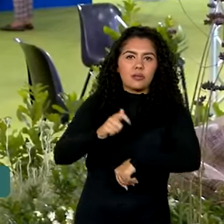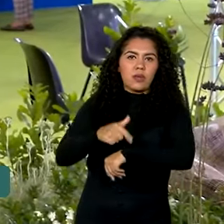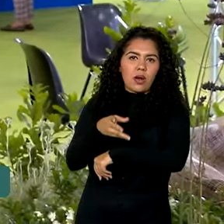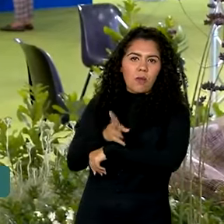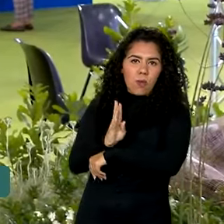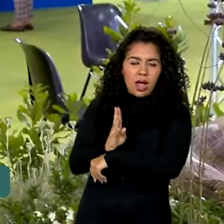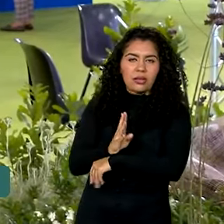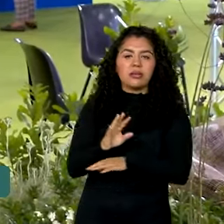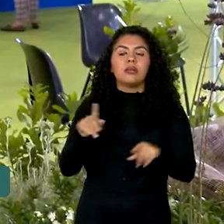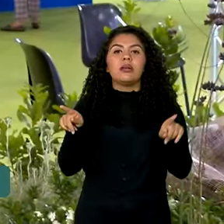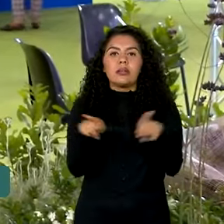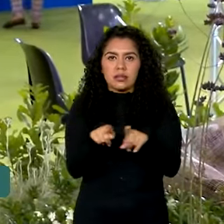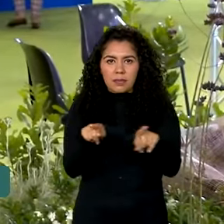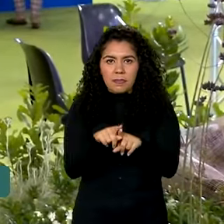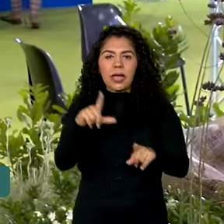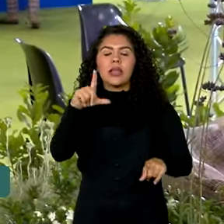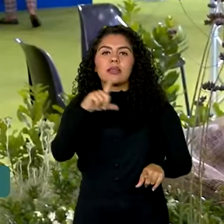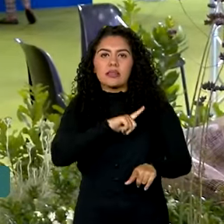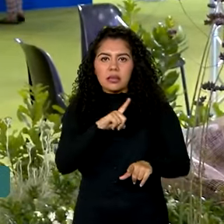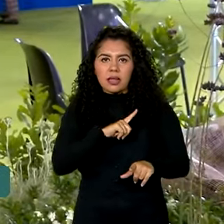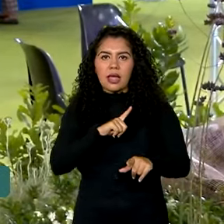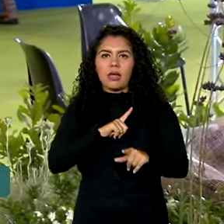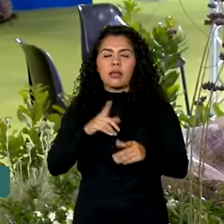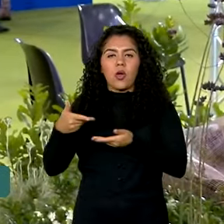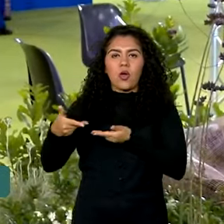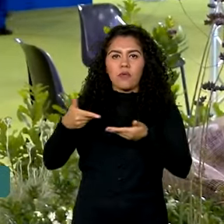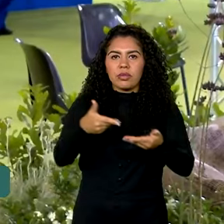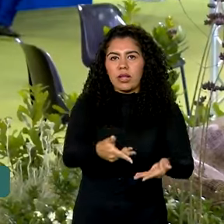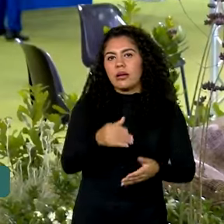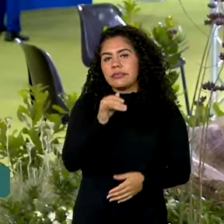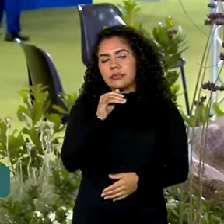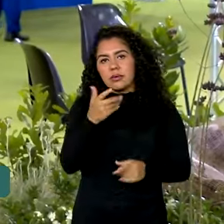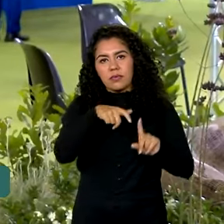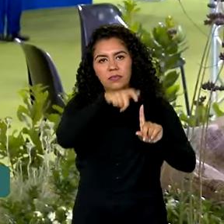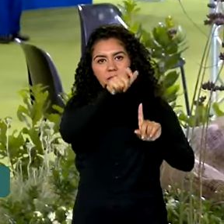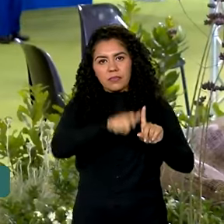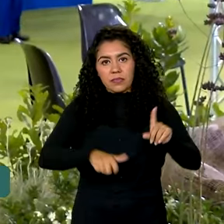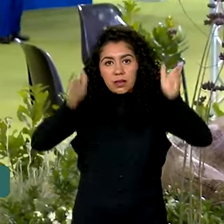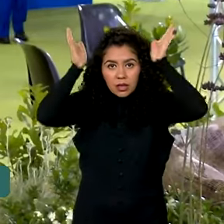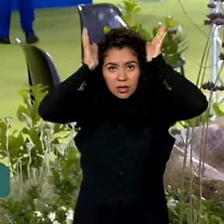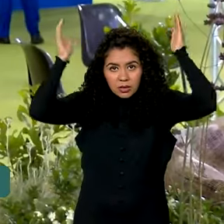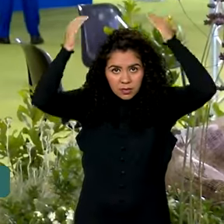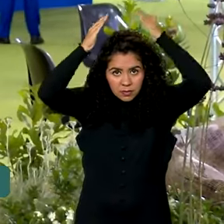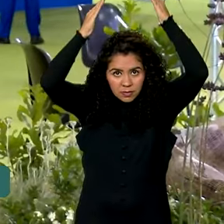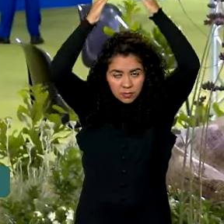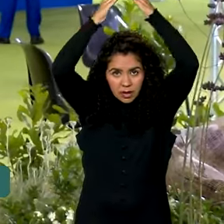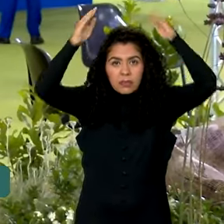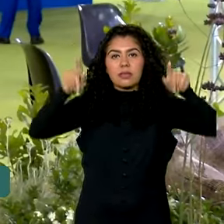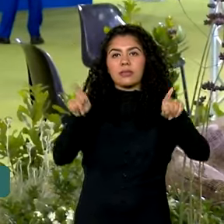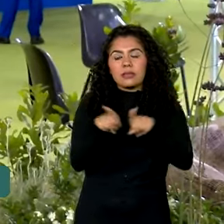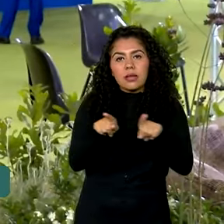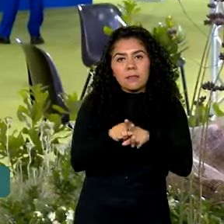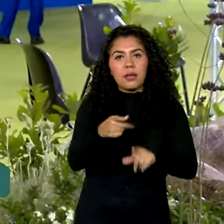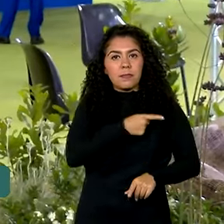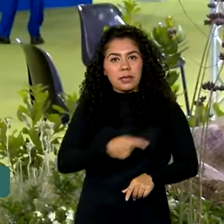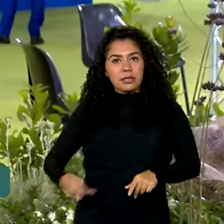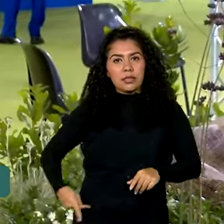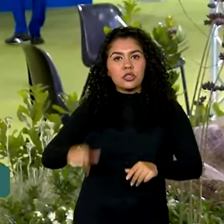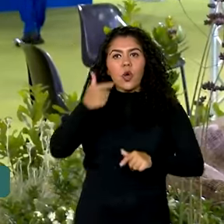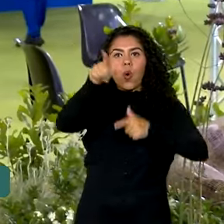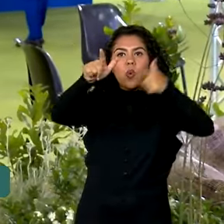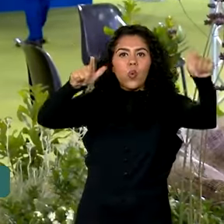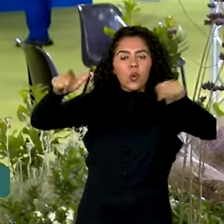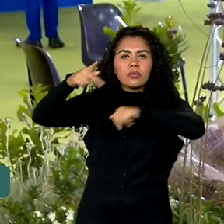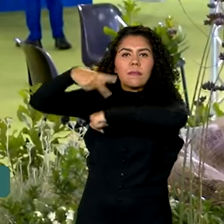Também vem como convidados para o G7, como, por exemplo, o Papa Francisco e os presidentes de outros países